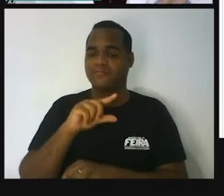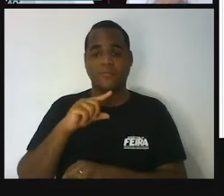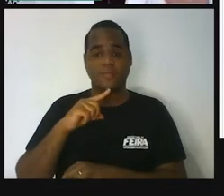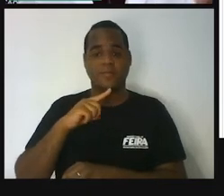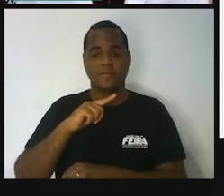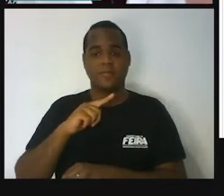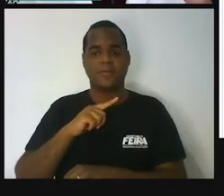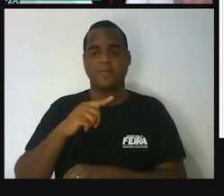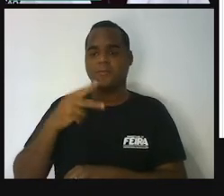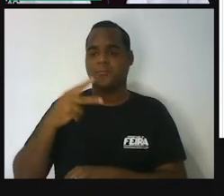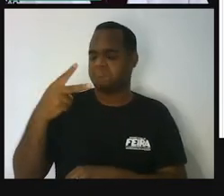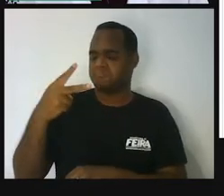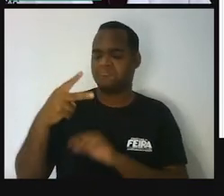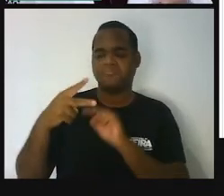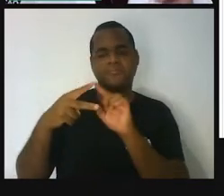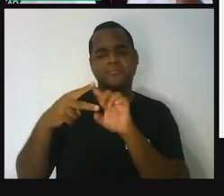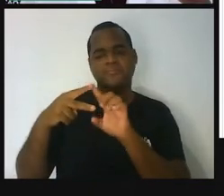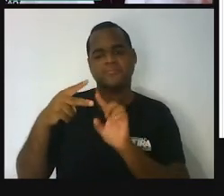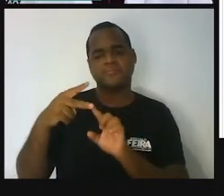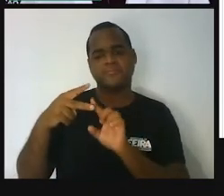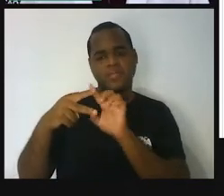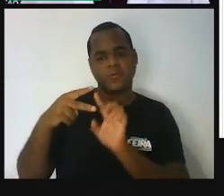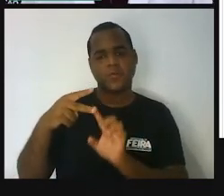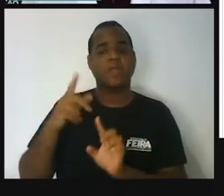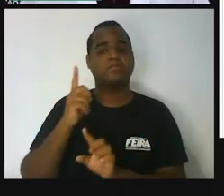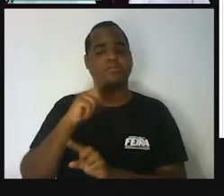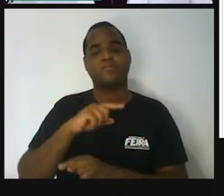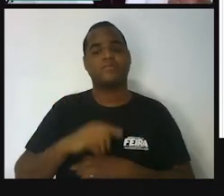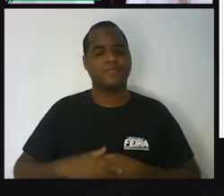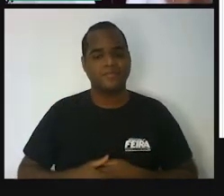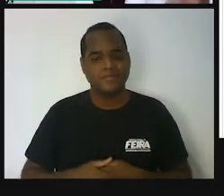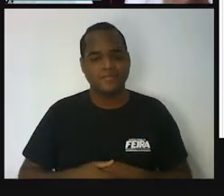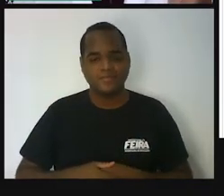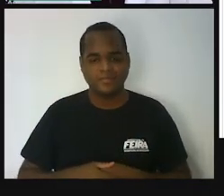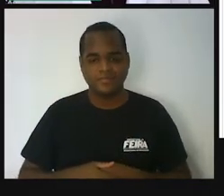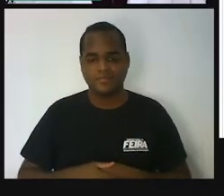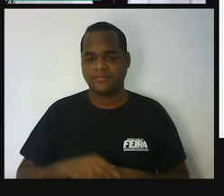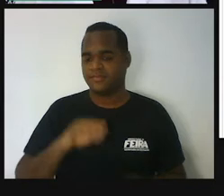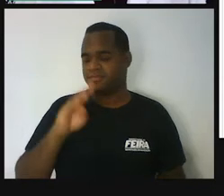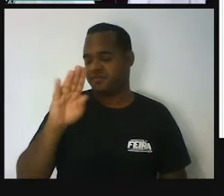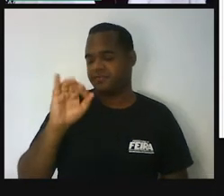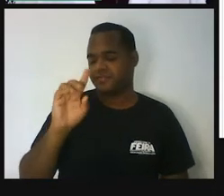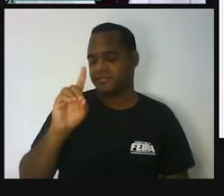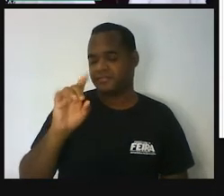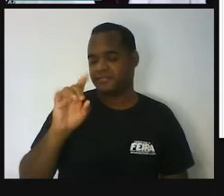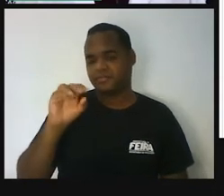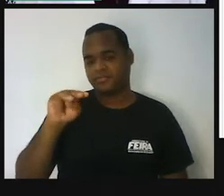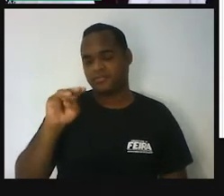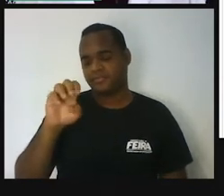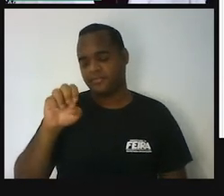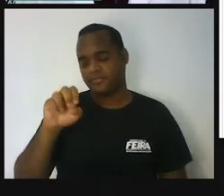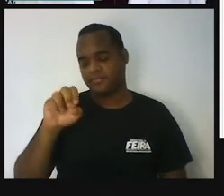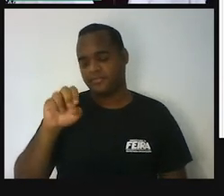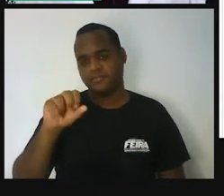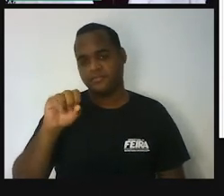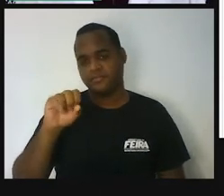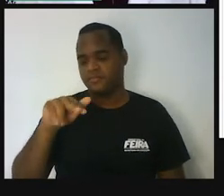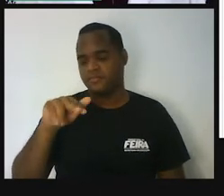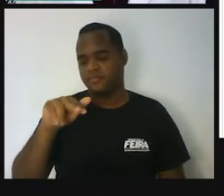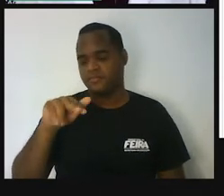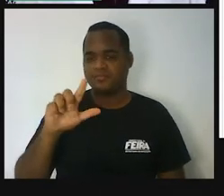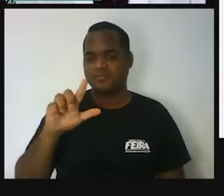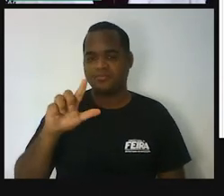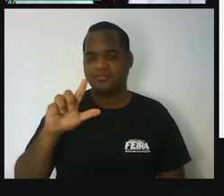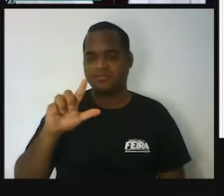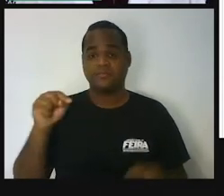estado. Bicampeão. Bi, duas vezes. Então, bidimensional, olha só. Bidimensional.